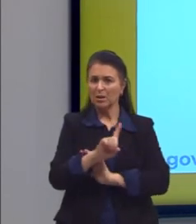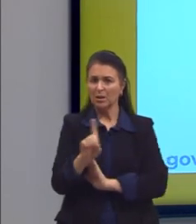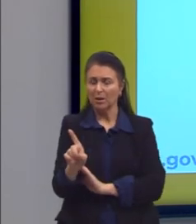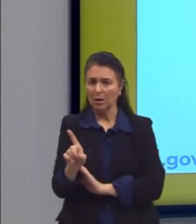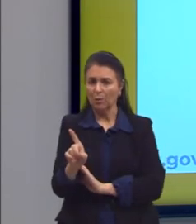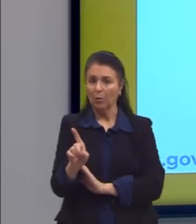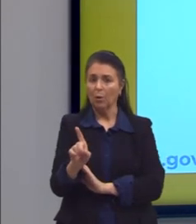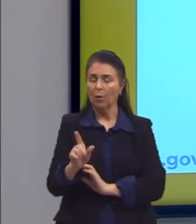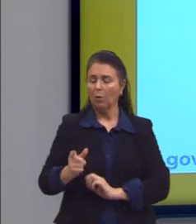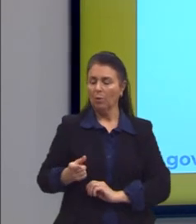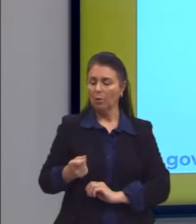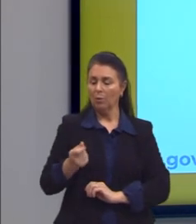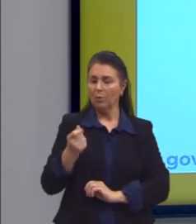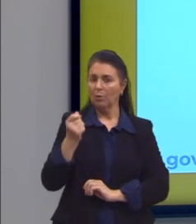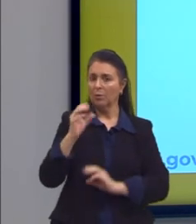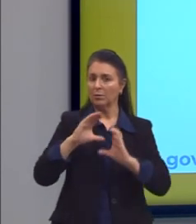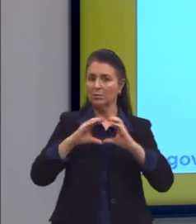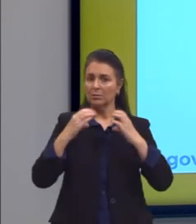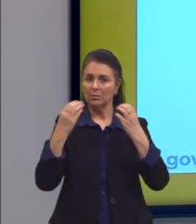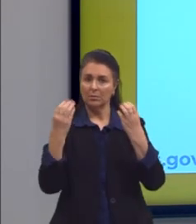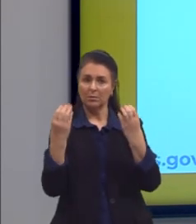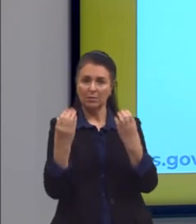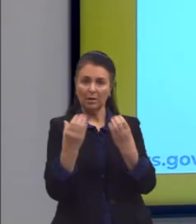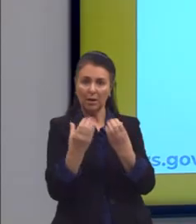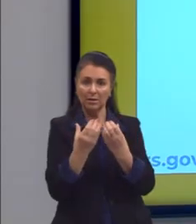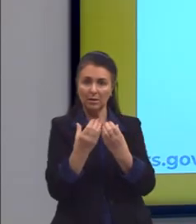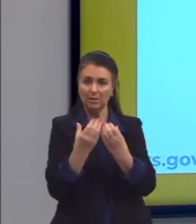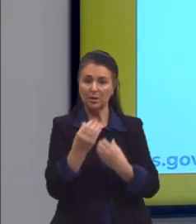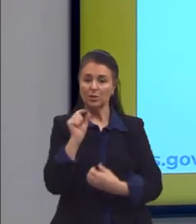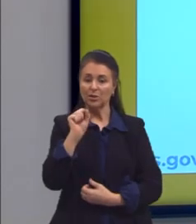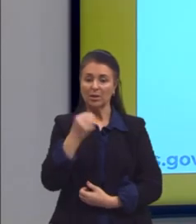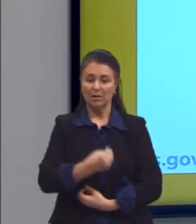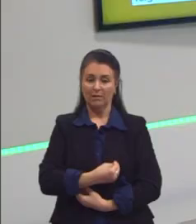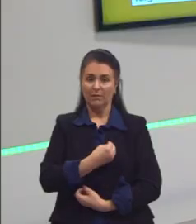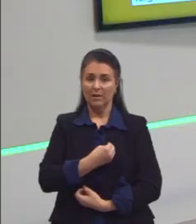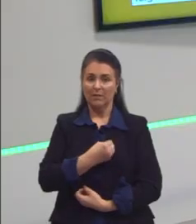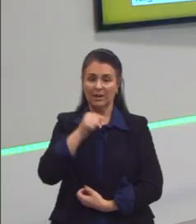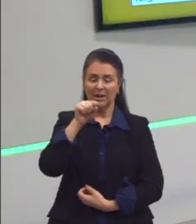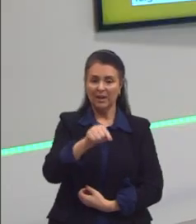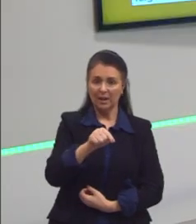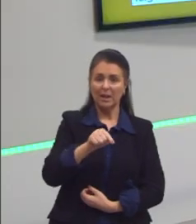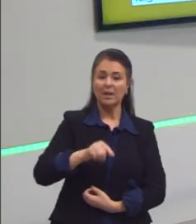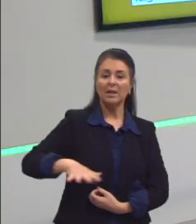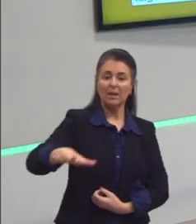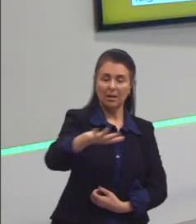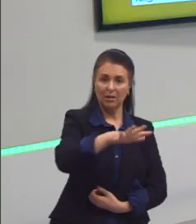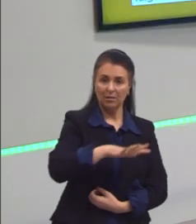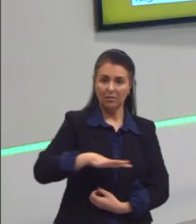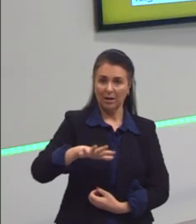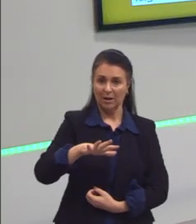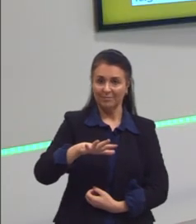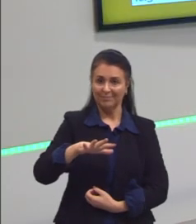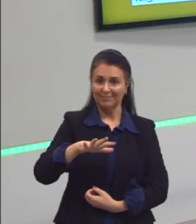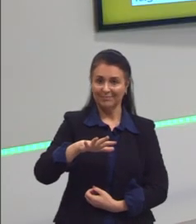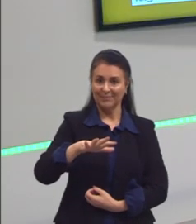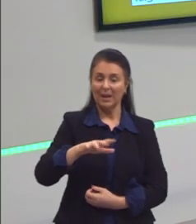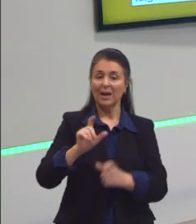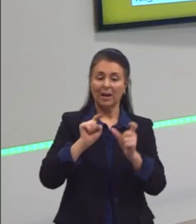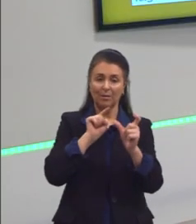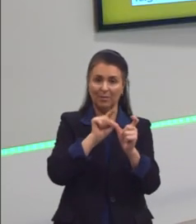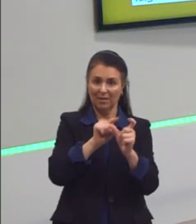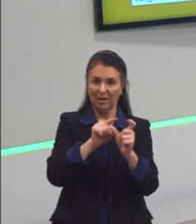e enriquecimento das comunidades autóctones. Autóctone é um sinônimo de indígena. Ele fala que essas populações estão